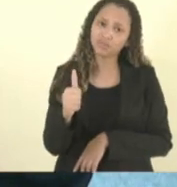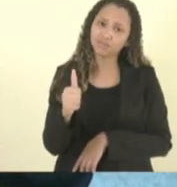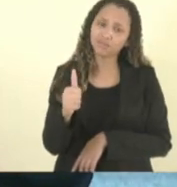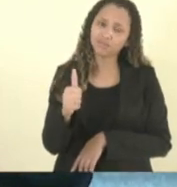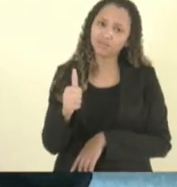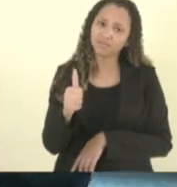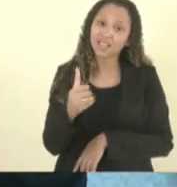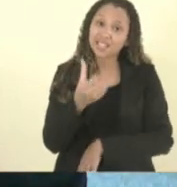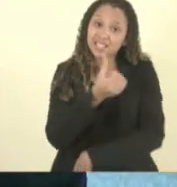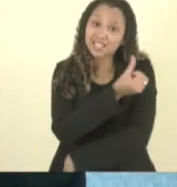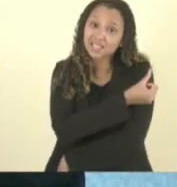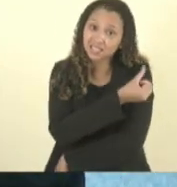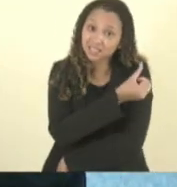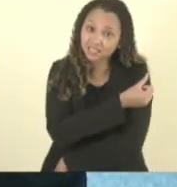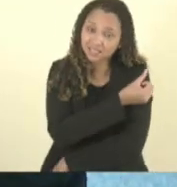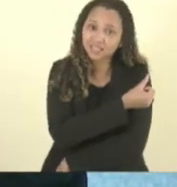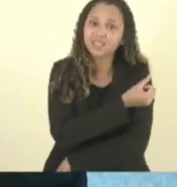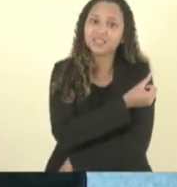série